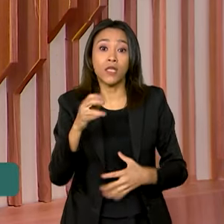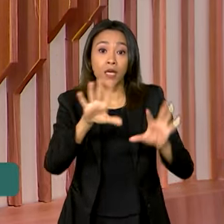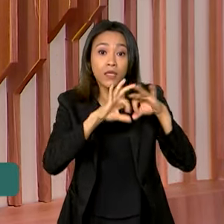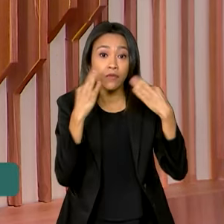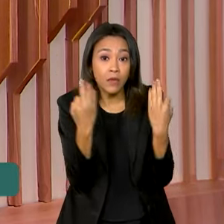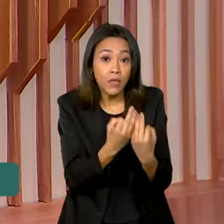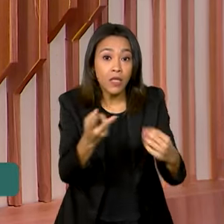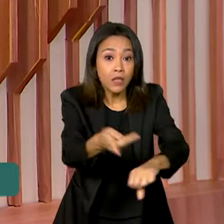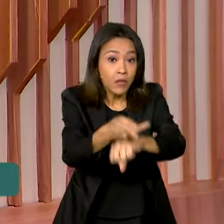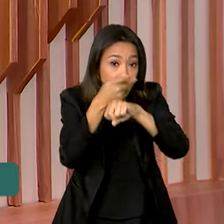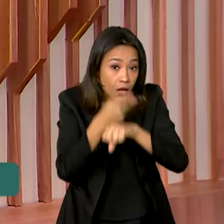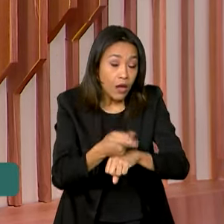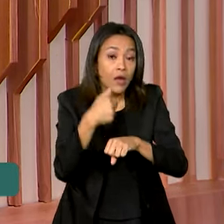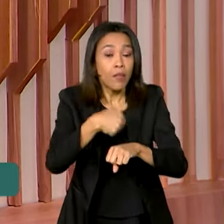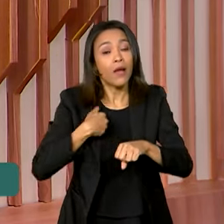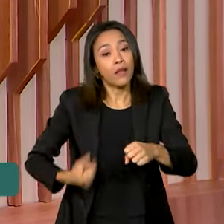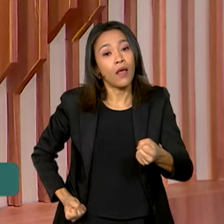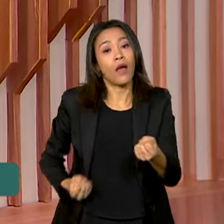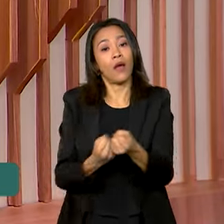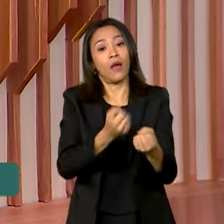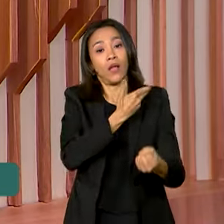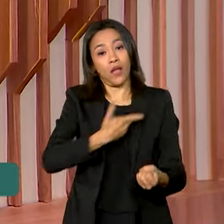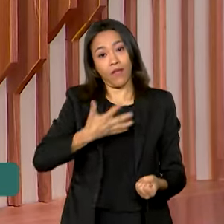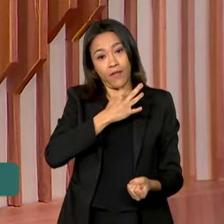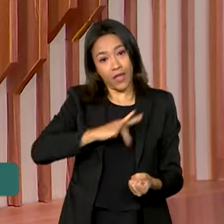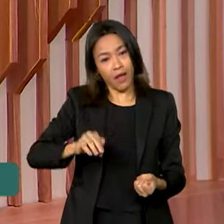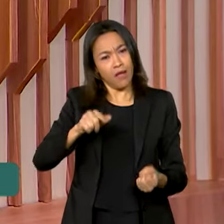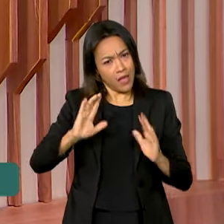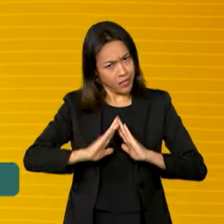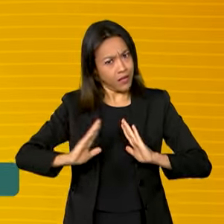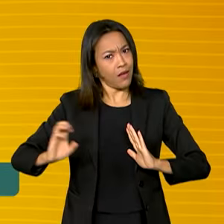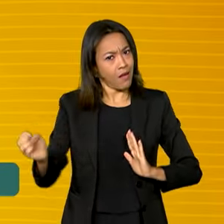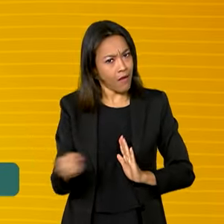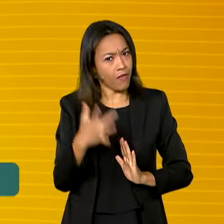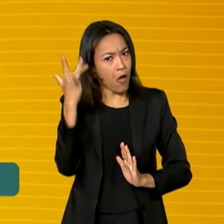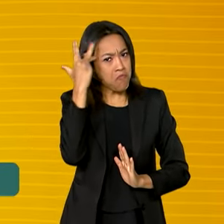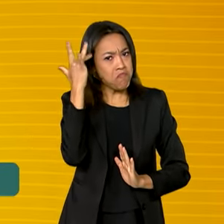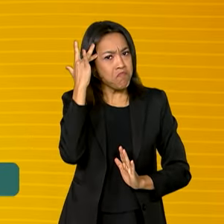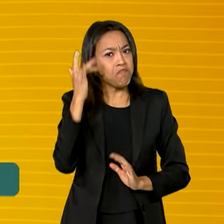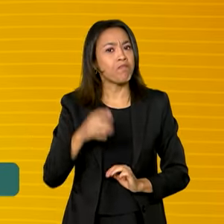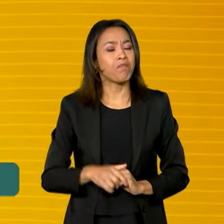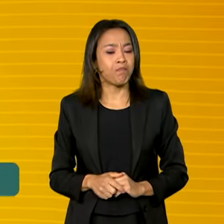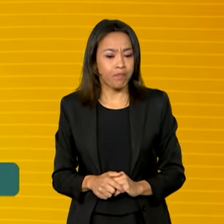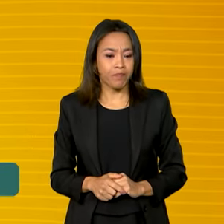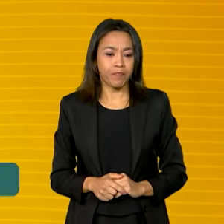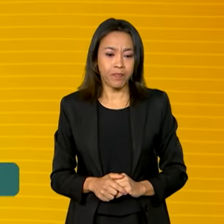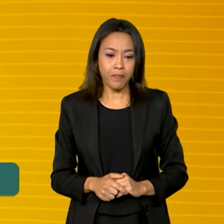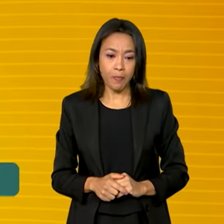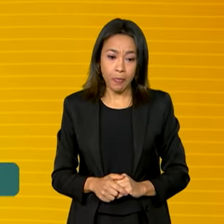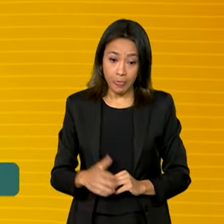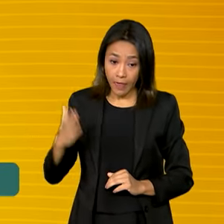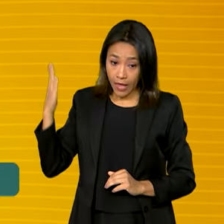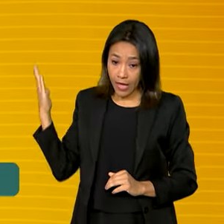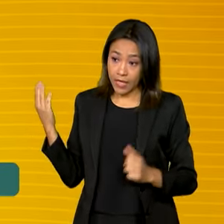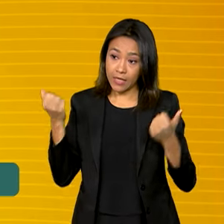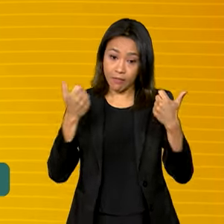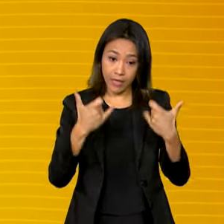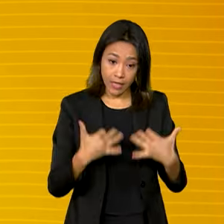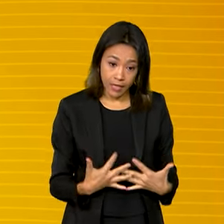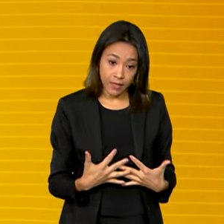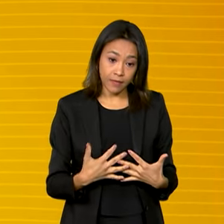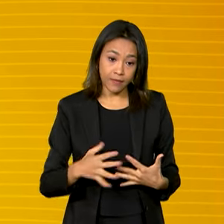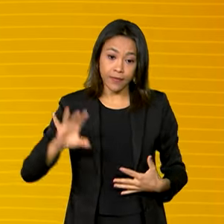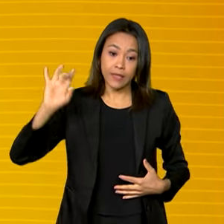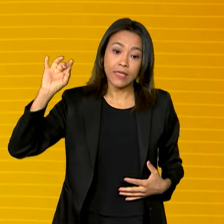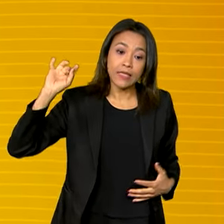do governo federal e as novas casas são de qualidade. A casa que foi construída, cada